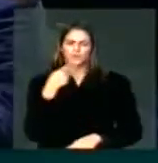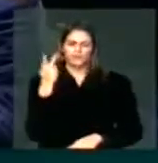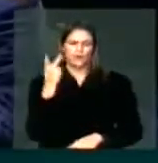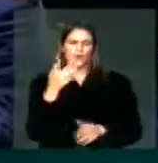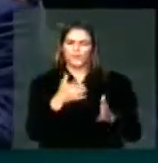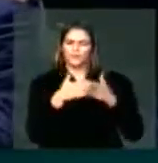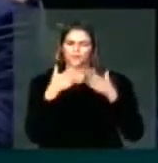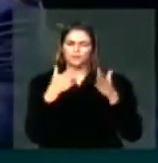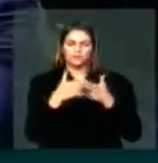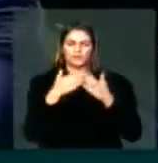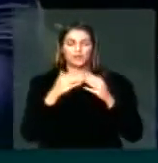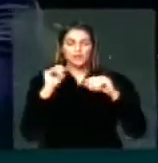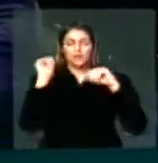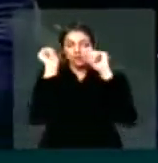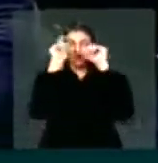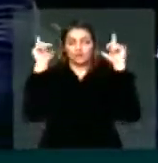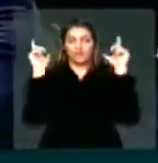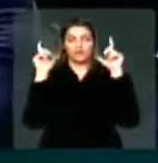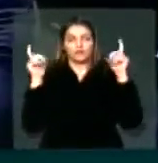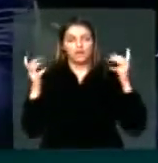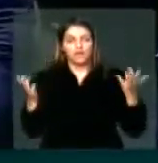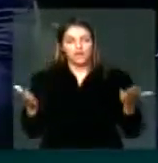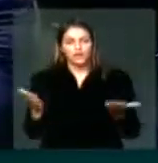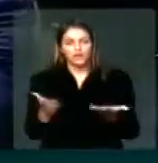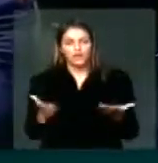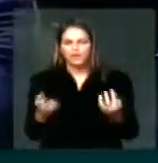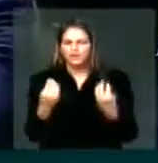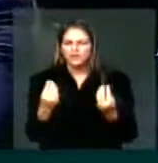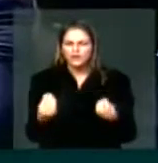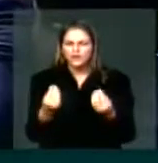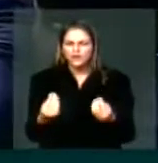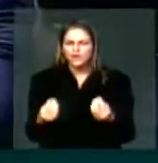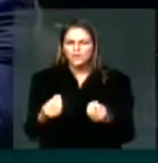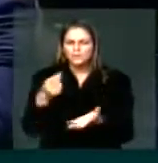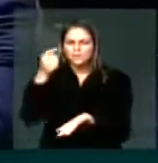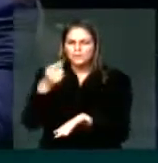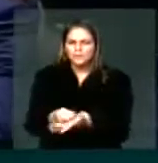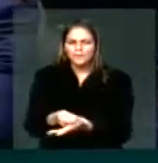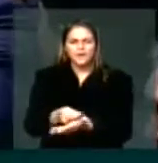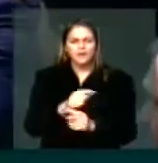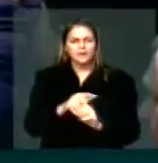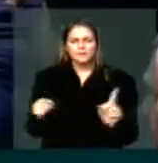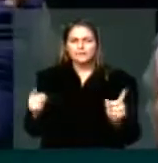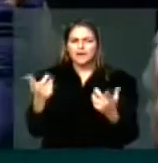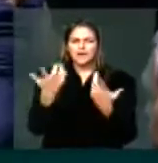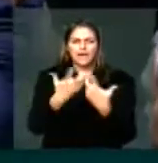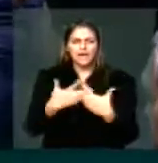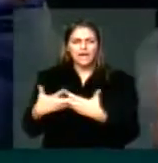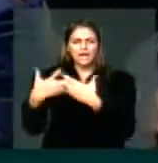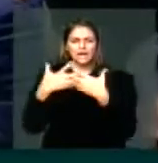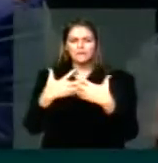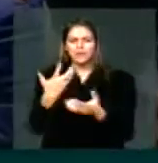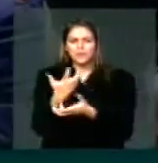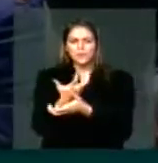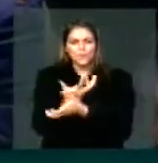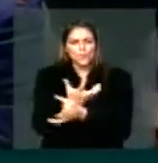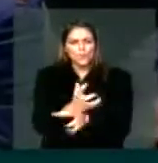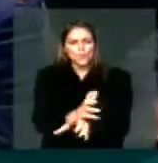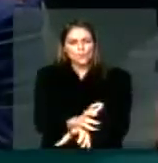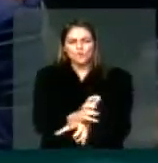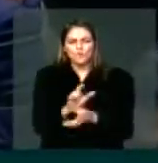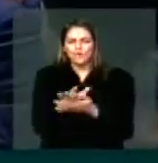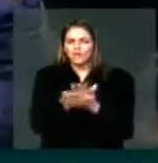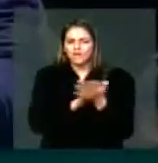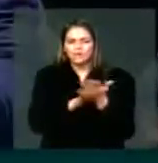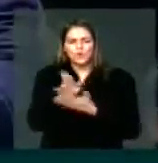salta aos olhos a injustiça de se cobrar pedágio por um eixo que não está usando literalmente